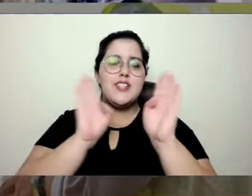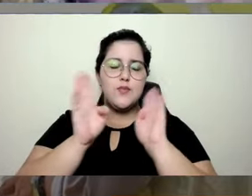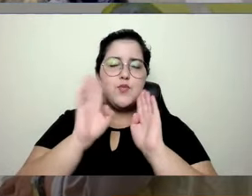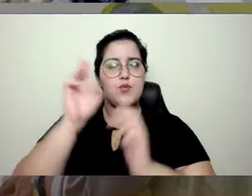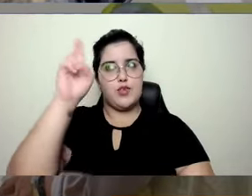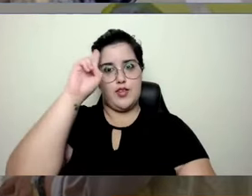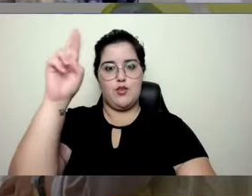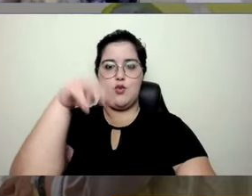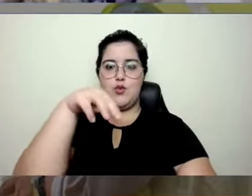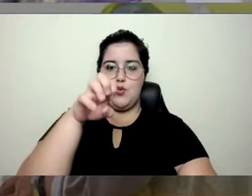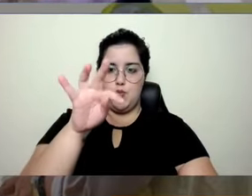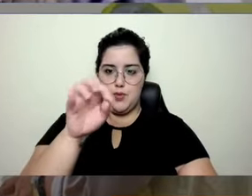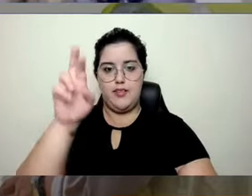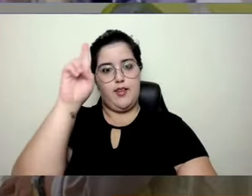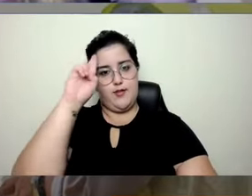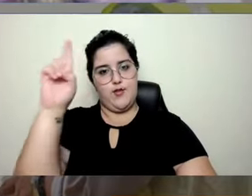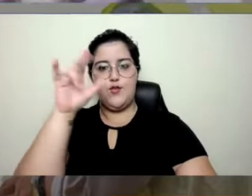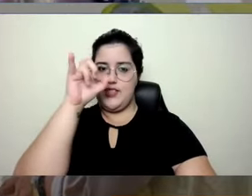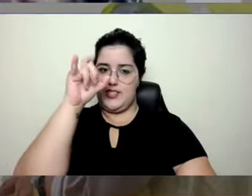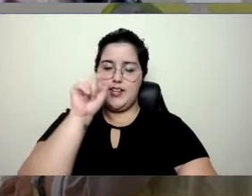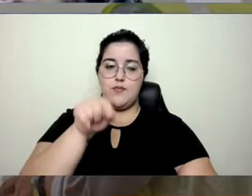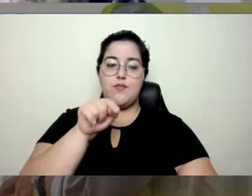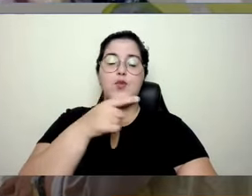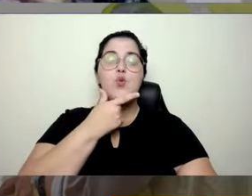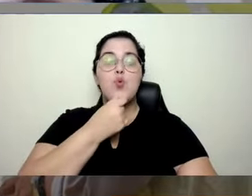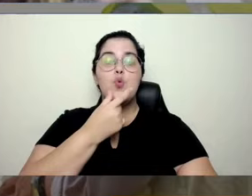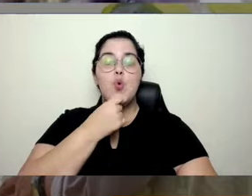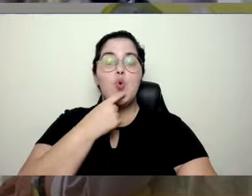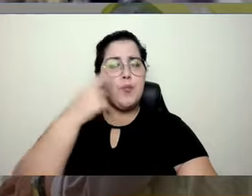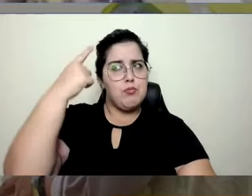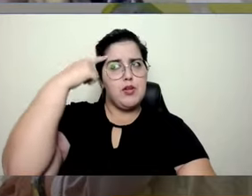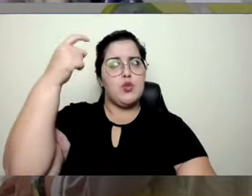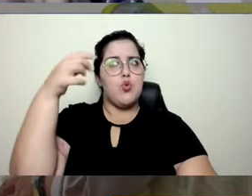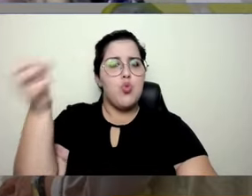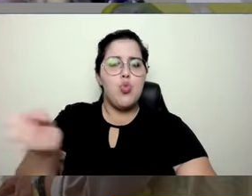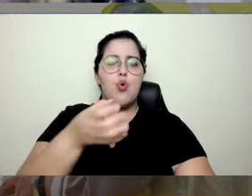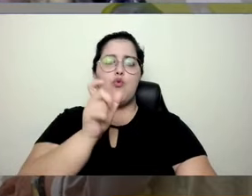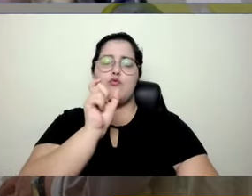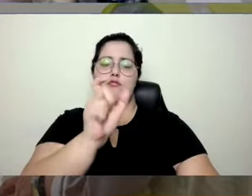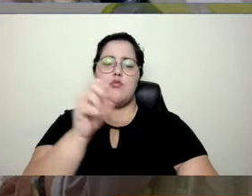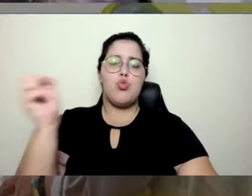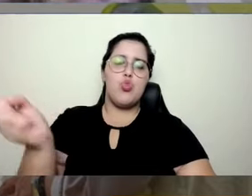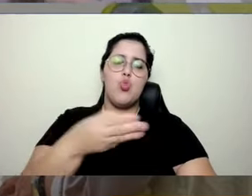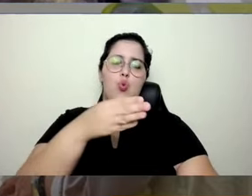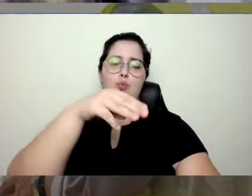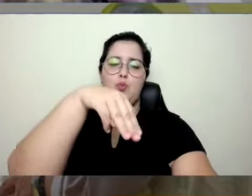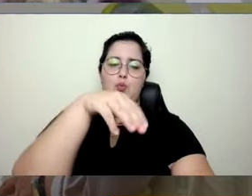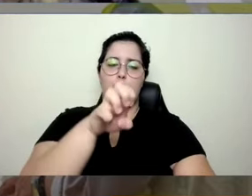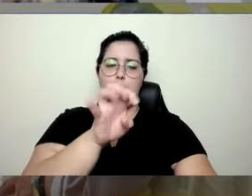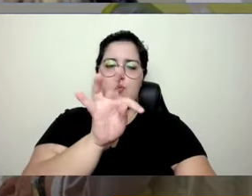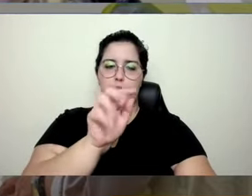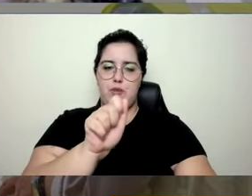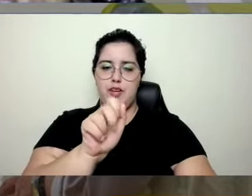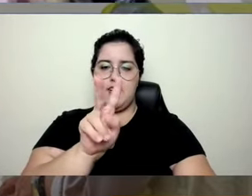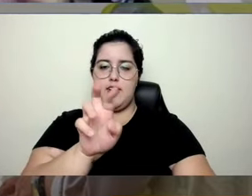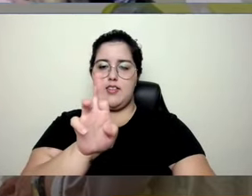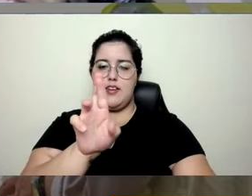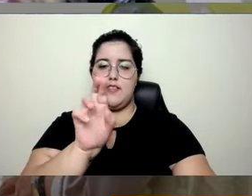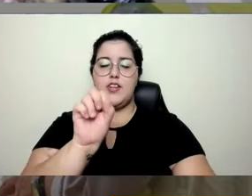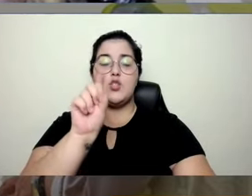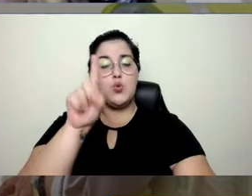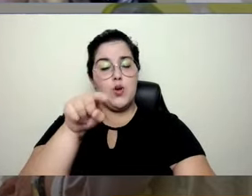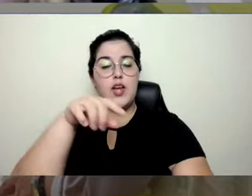WhatsApp, Instagram, ele lançou esse nome que pegou uma determinada fama, mas nada mais são do que universos